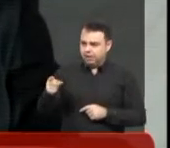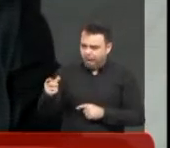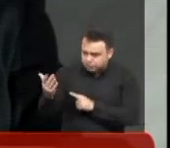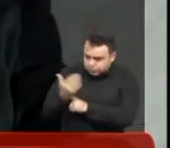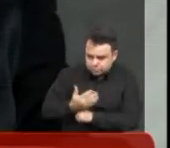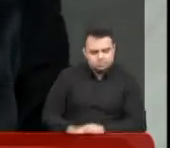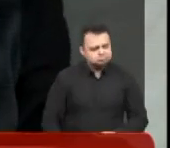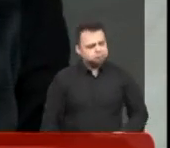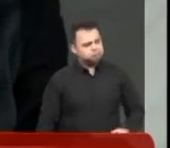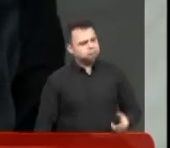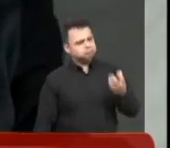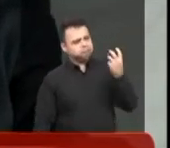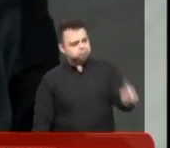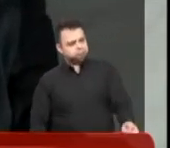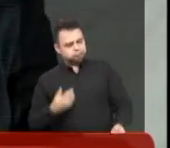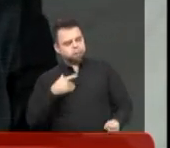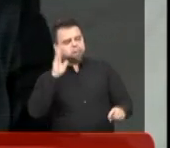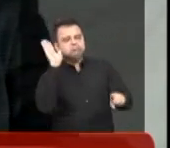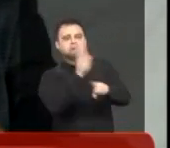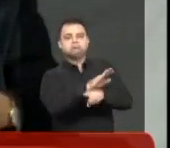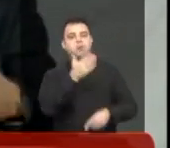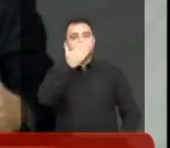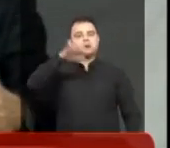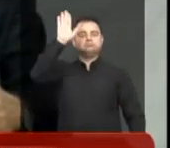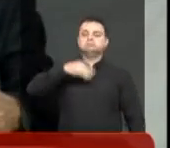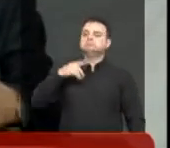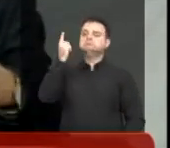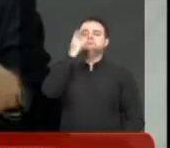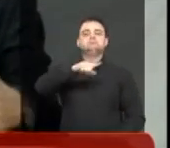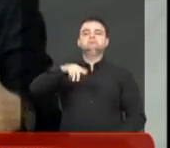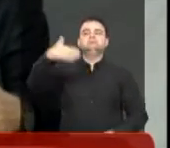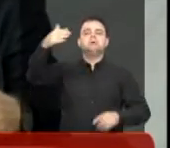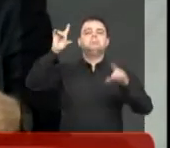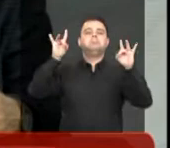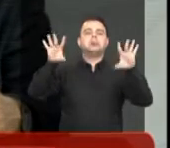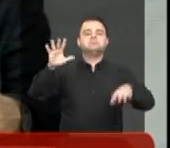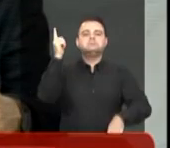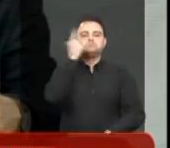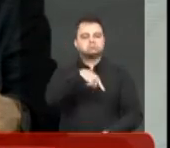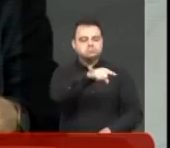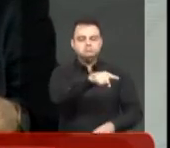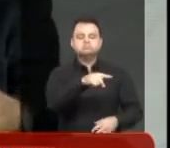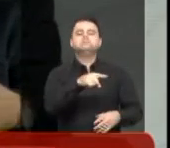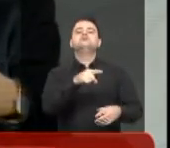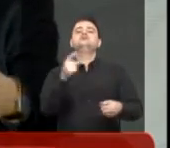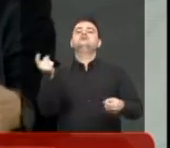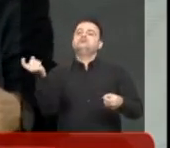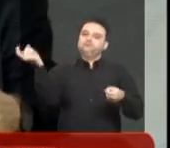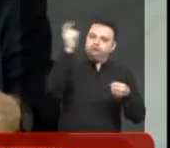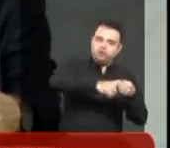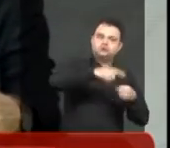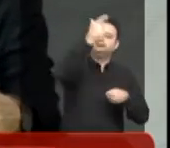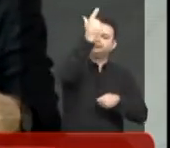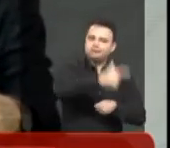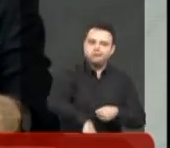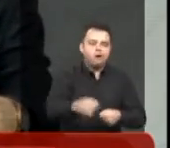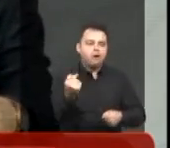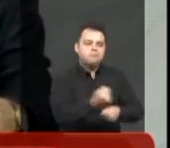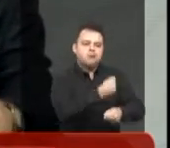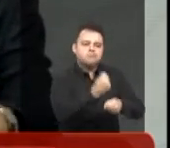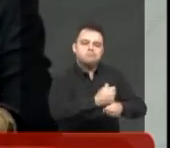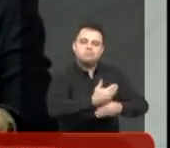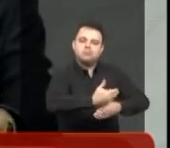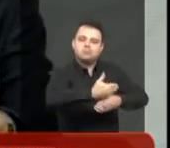E ele falou, eu vou ajudar. E quando ele dá a palavra, ajudou, destravou, o processo voltou a andar.